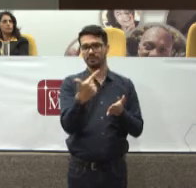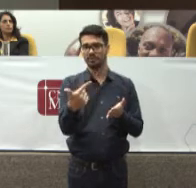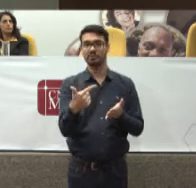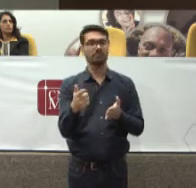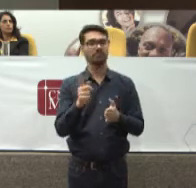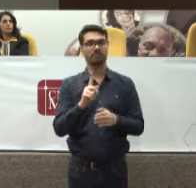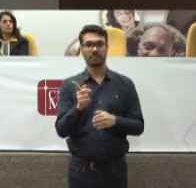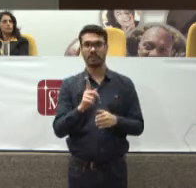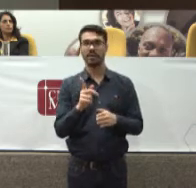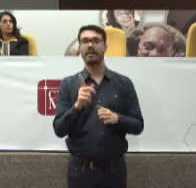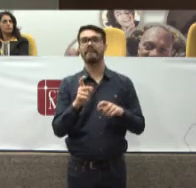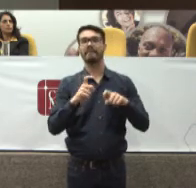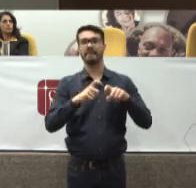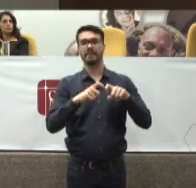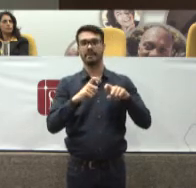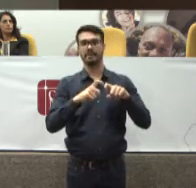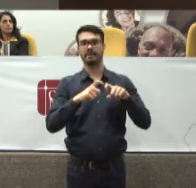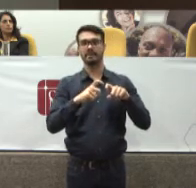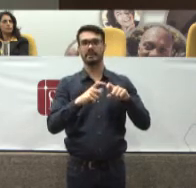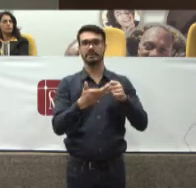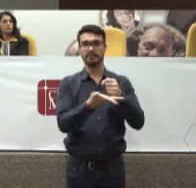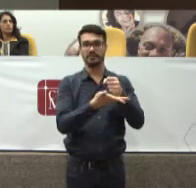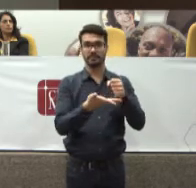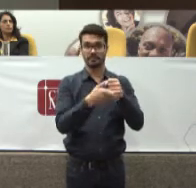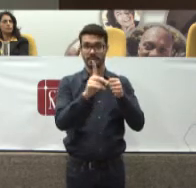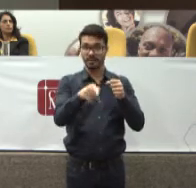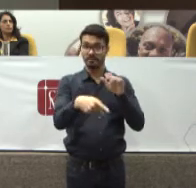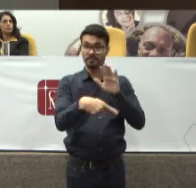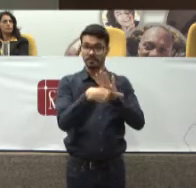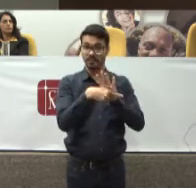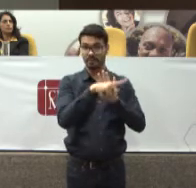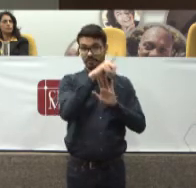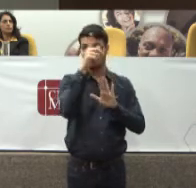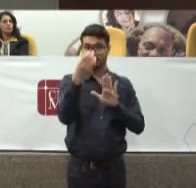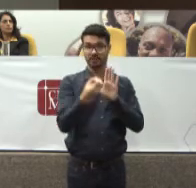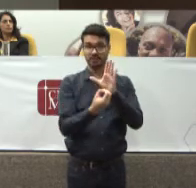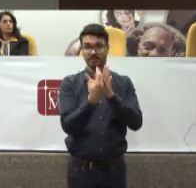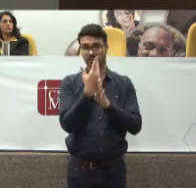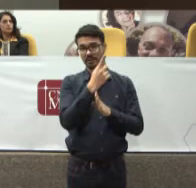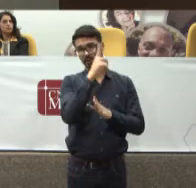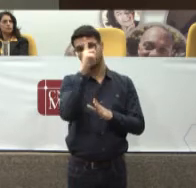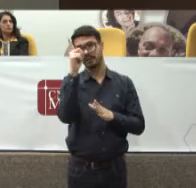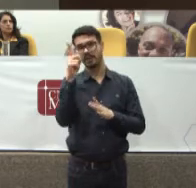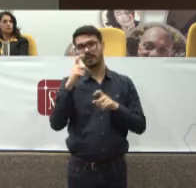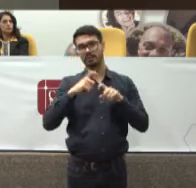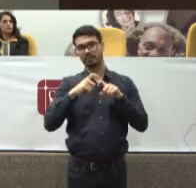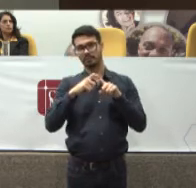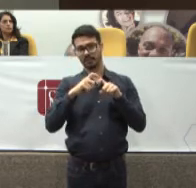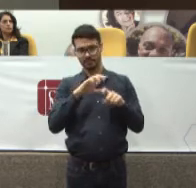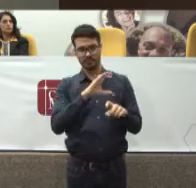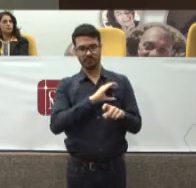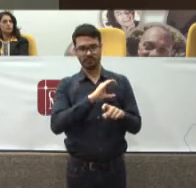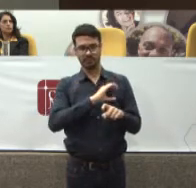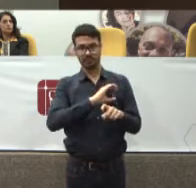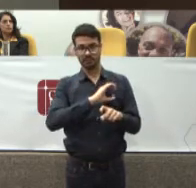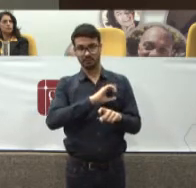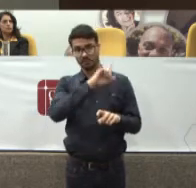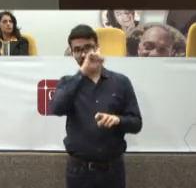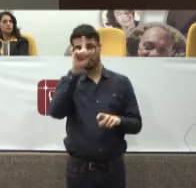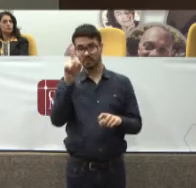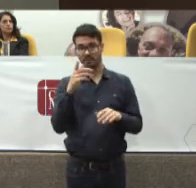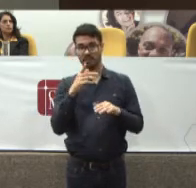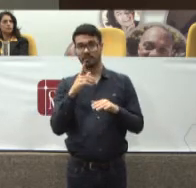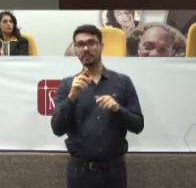Medicina baseada em evidência É uma ferramenta Criada inicialmente Por um médico canadense Desenvolvida